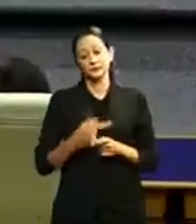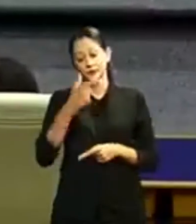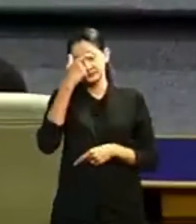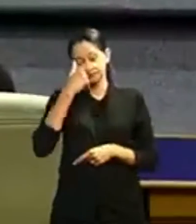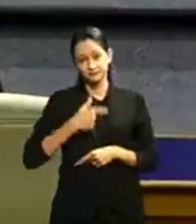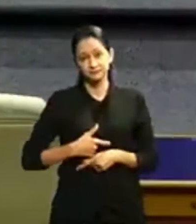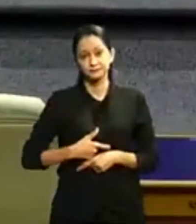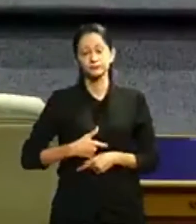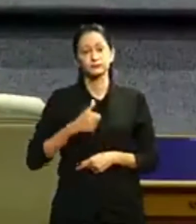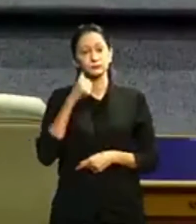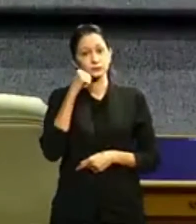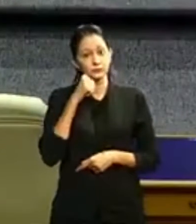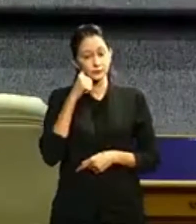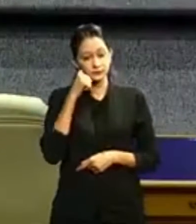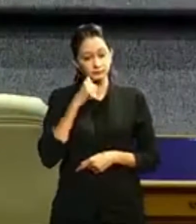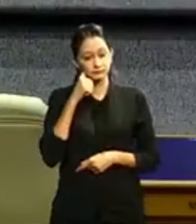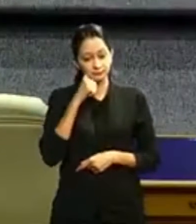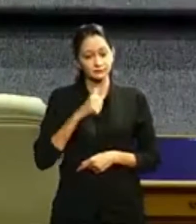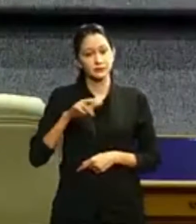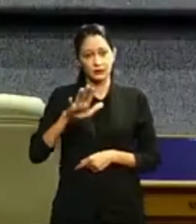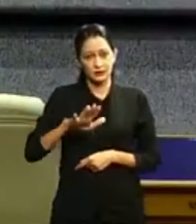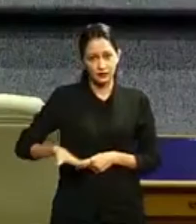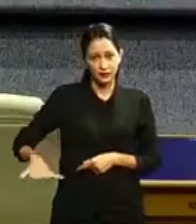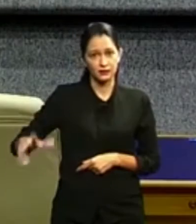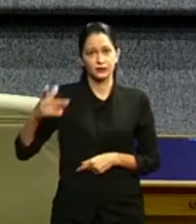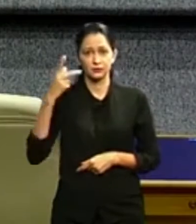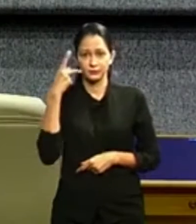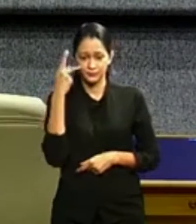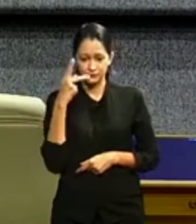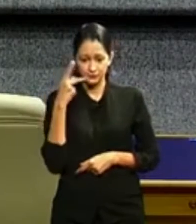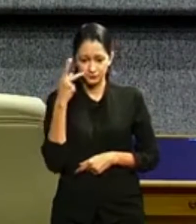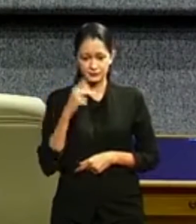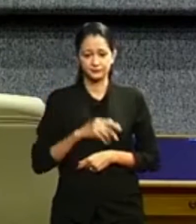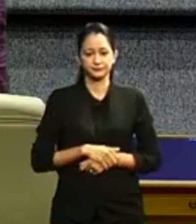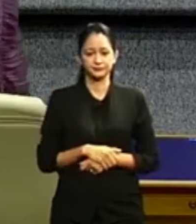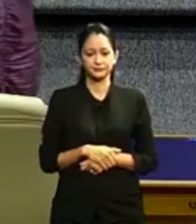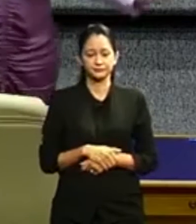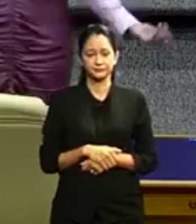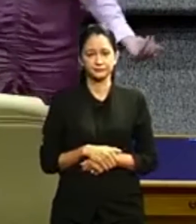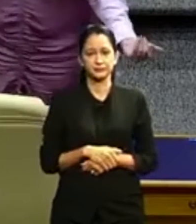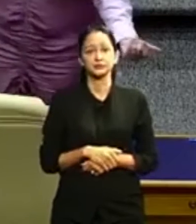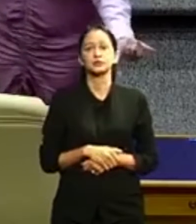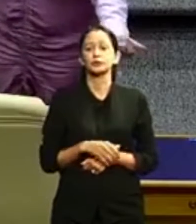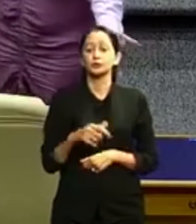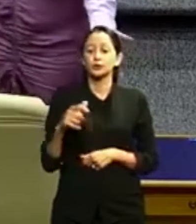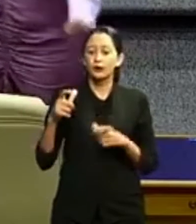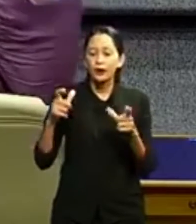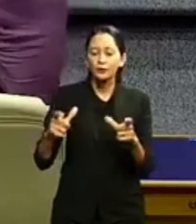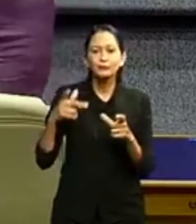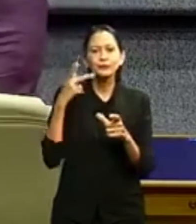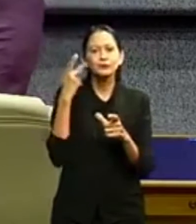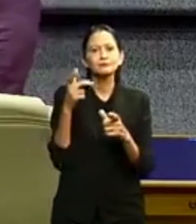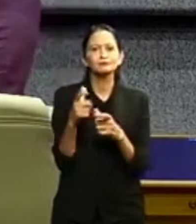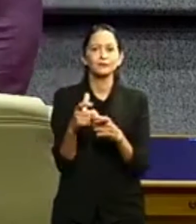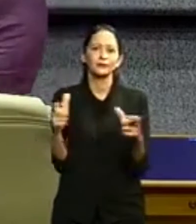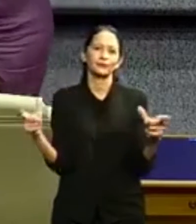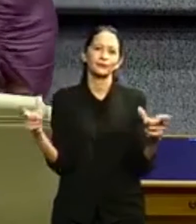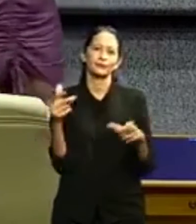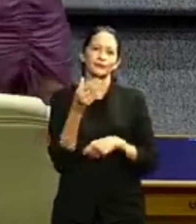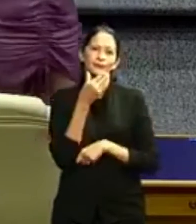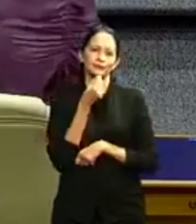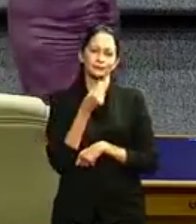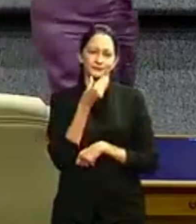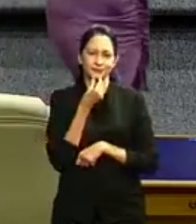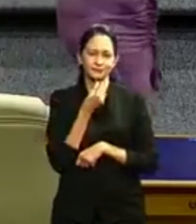uma mulher na política, esse lugar que é eminentemente masculino e que é um lugar